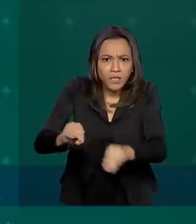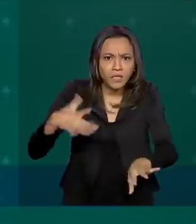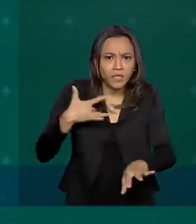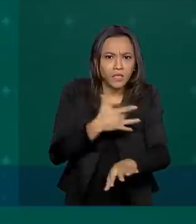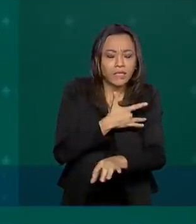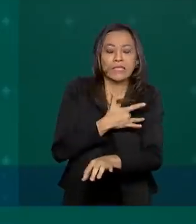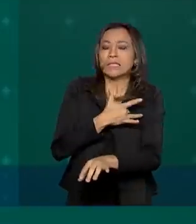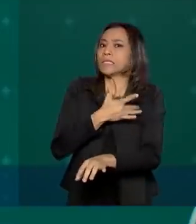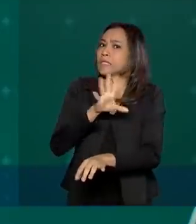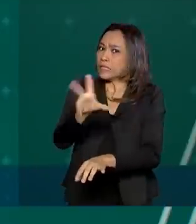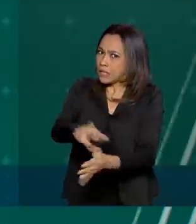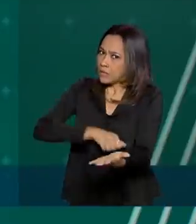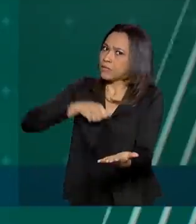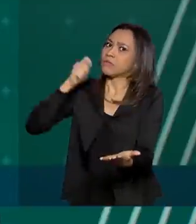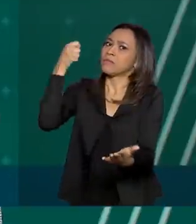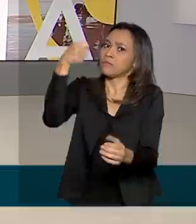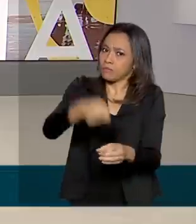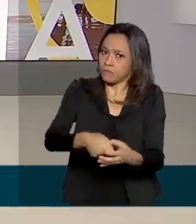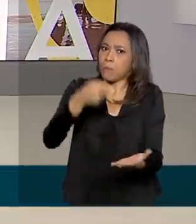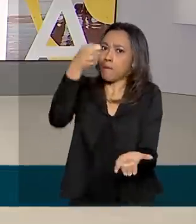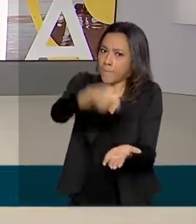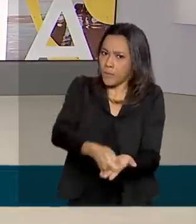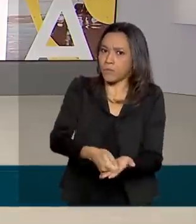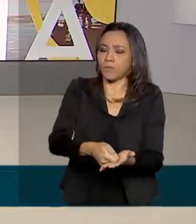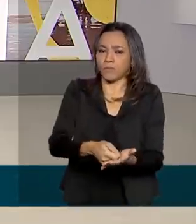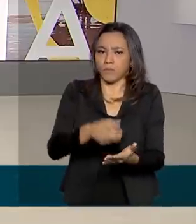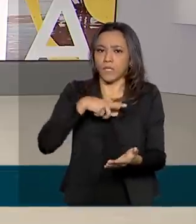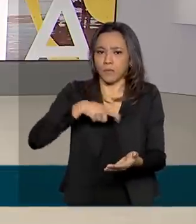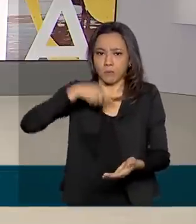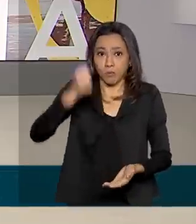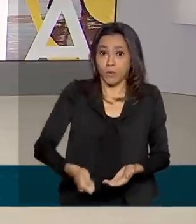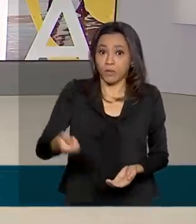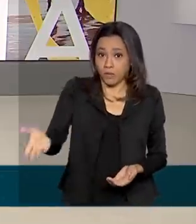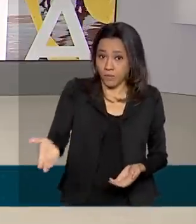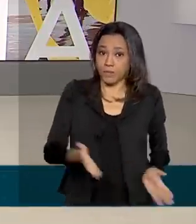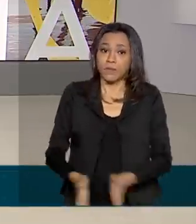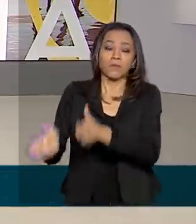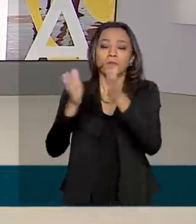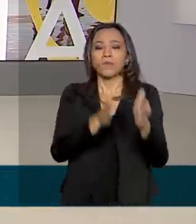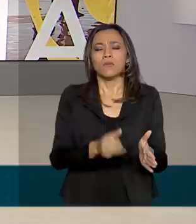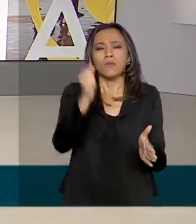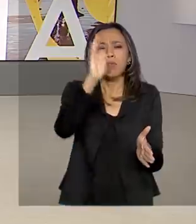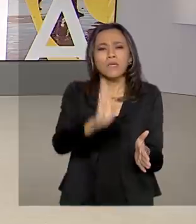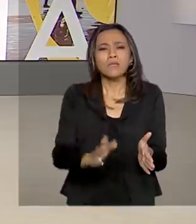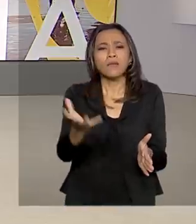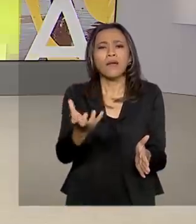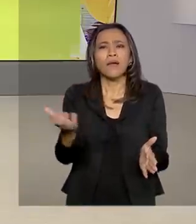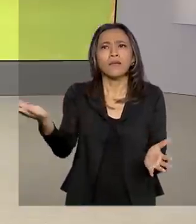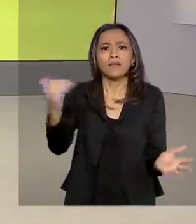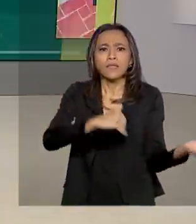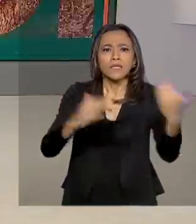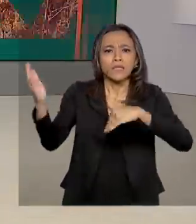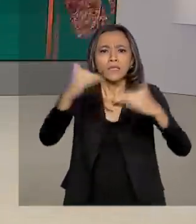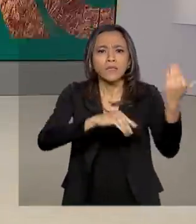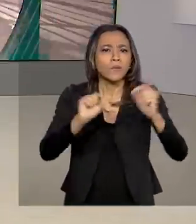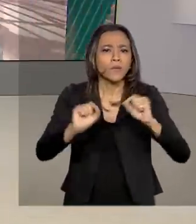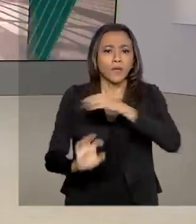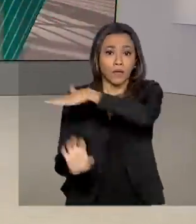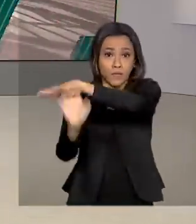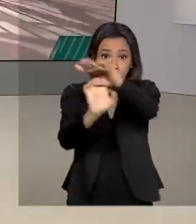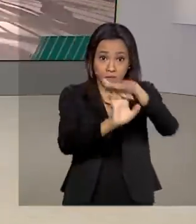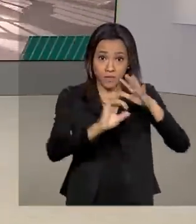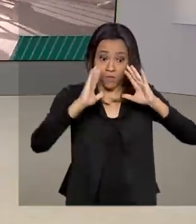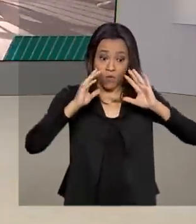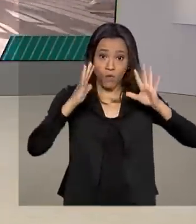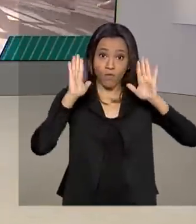produtos impróprios para o consumo. O Brasil quer atrair investidores estrangeiros com foco em ações ambientais